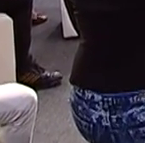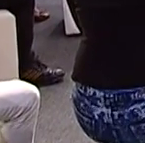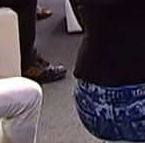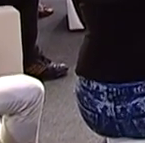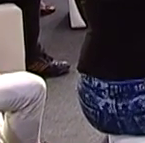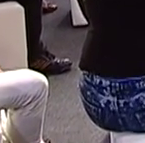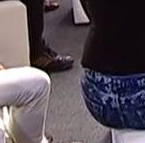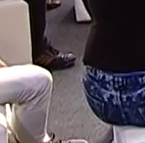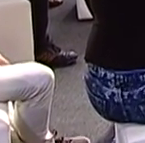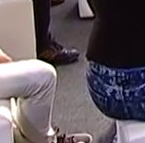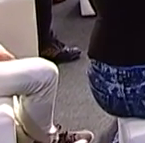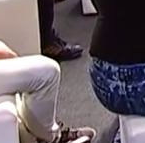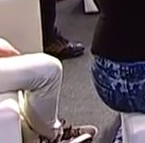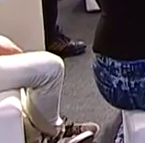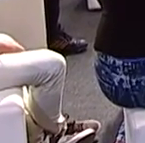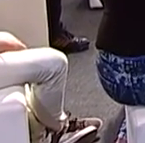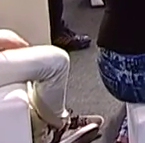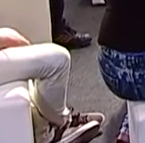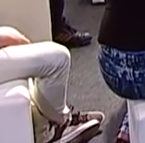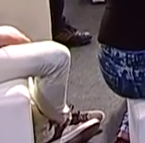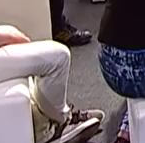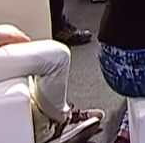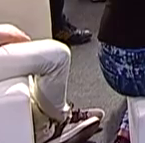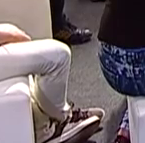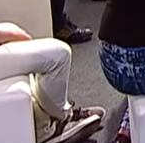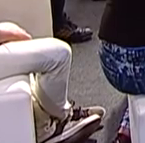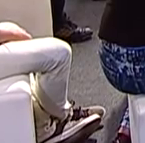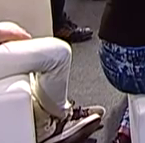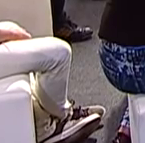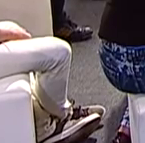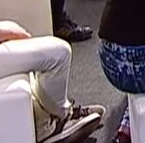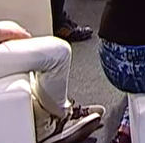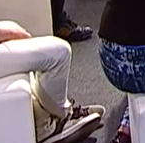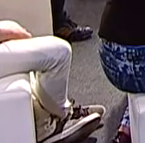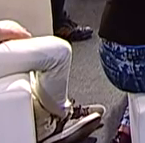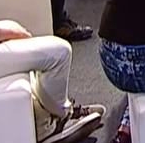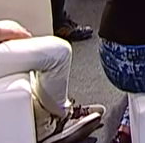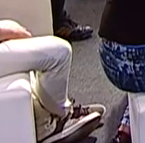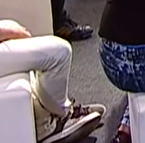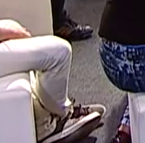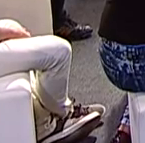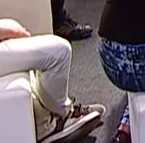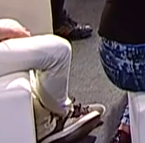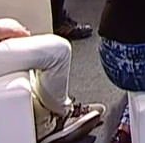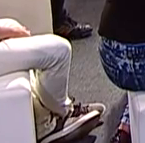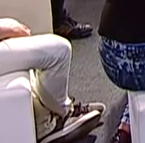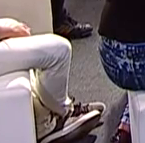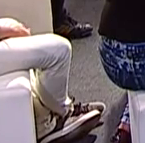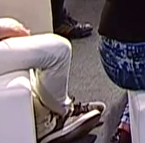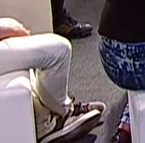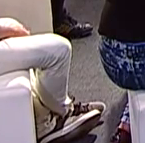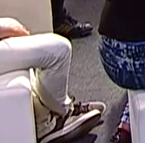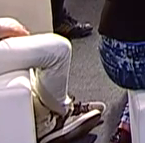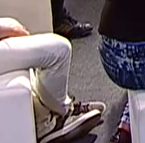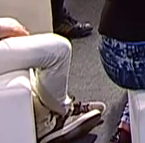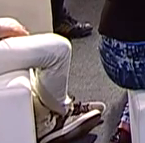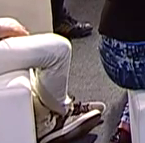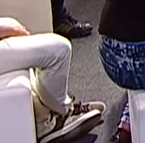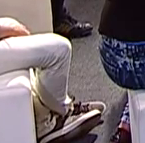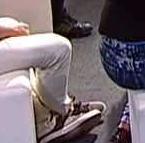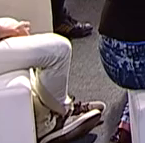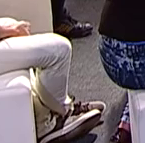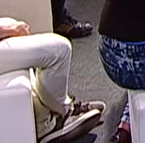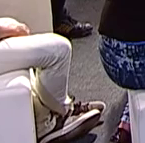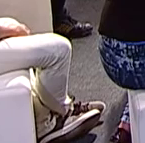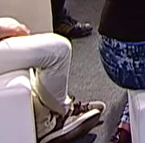que está agora na sua tela. A gente sabe que tem manauenses espalhados pelos quatro cantos do mundo, então comentem aqui embaixo, contem pra gente de